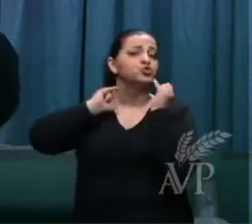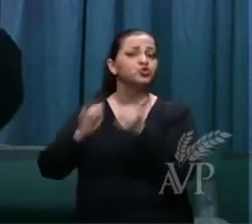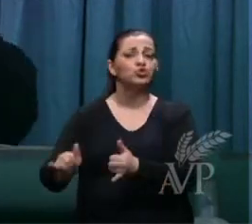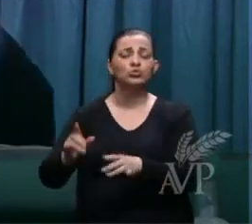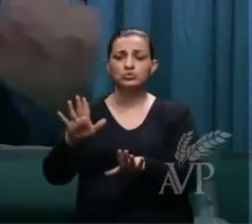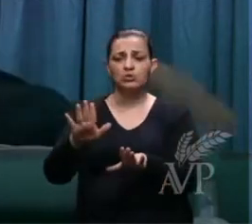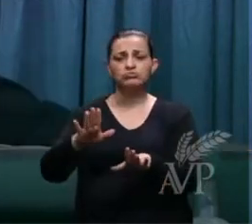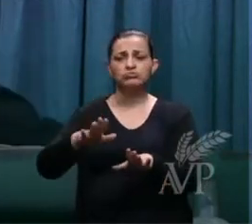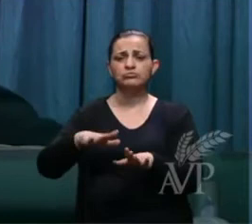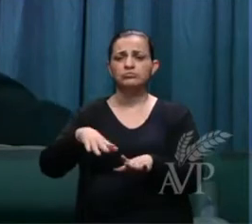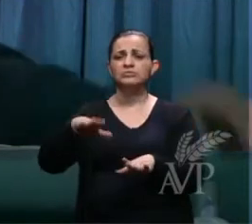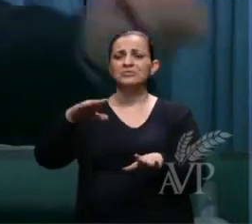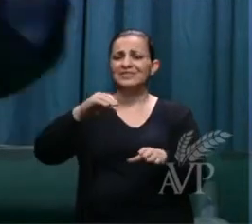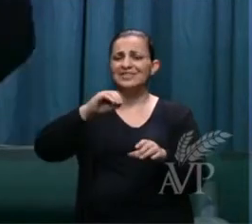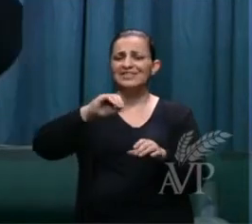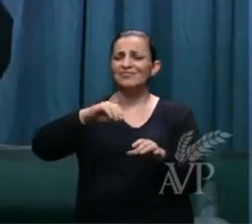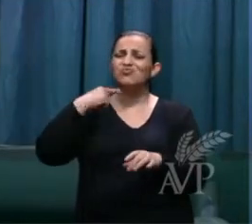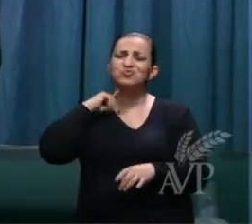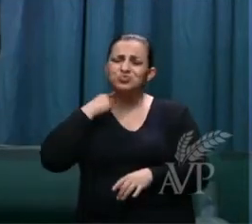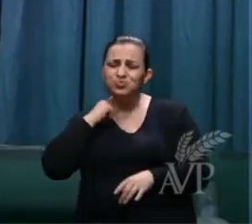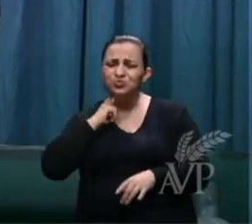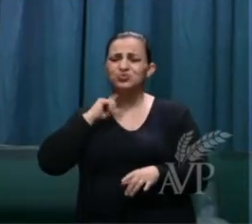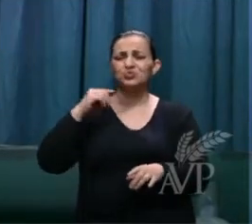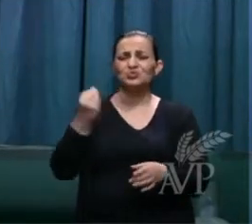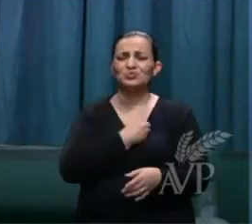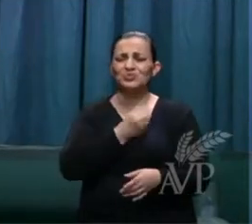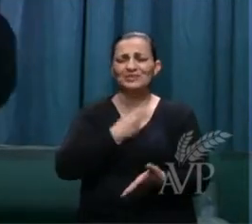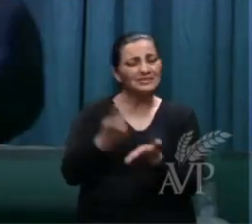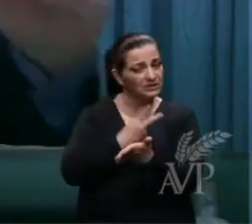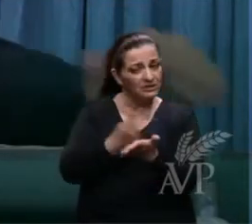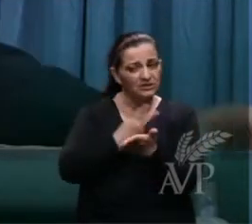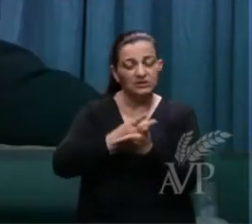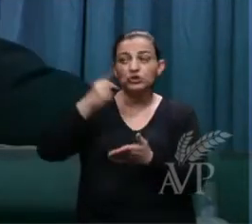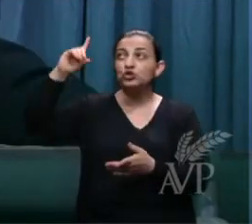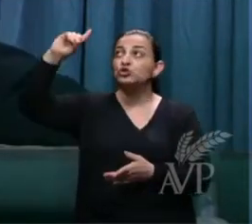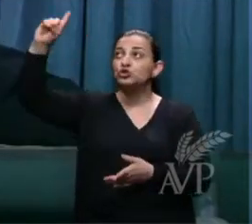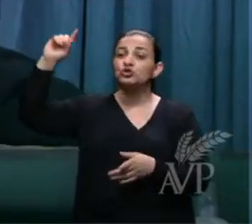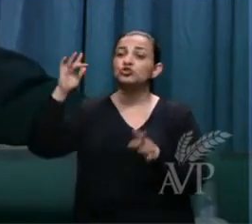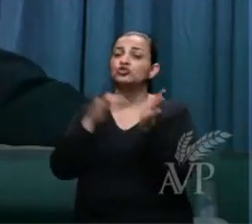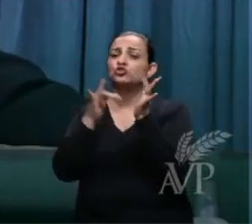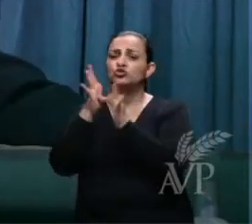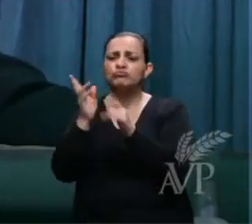dentro daquele barro e jesus foi lá em busca daquela pepita